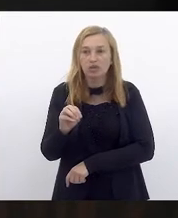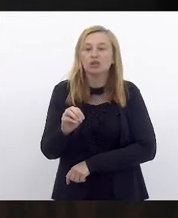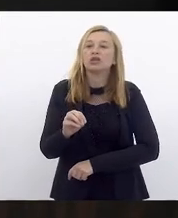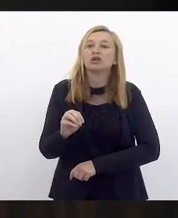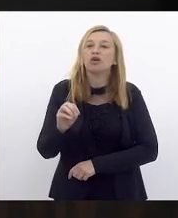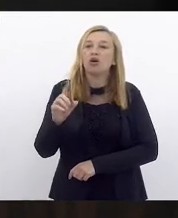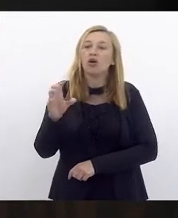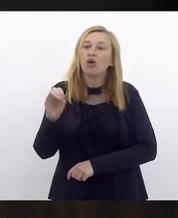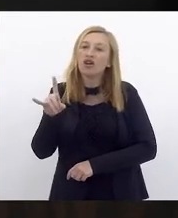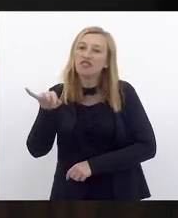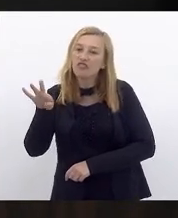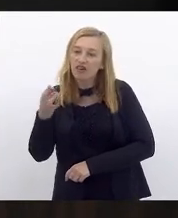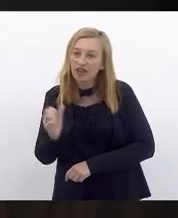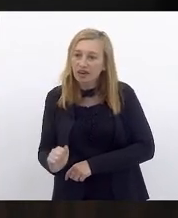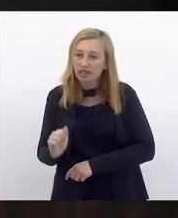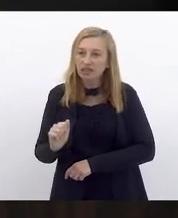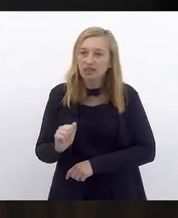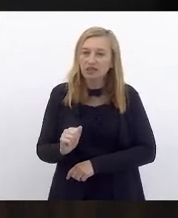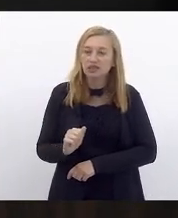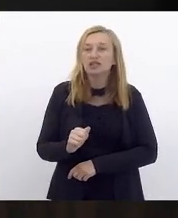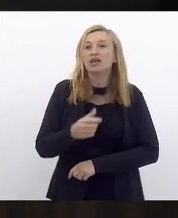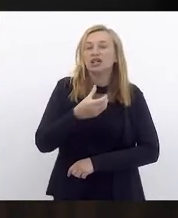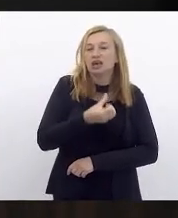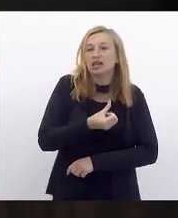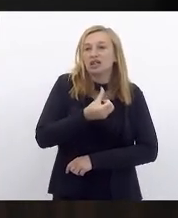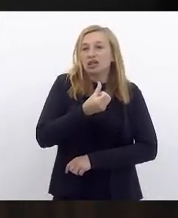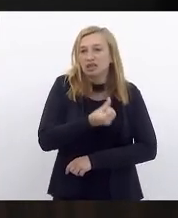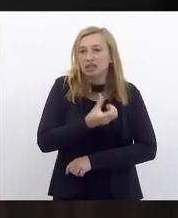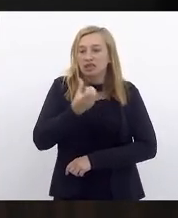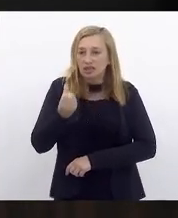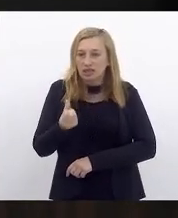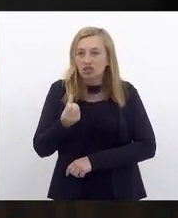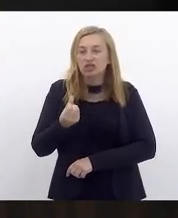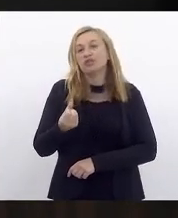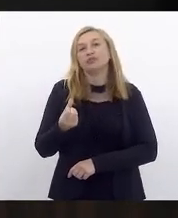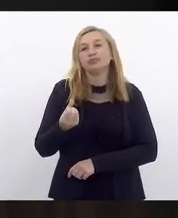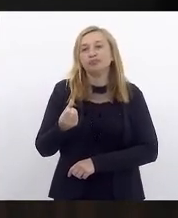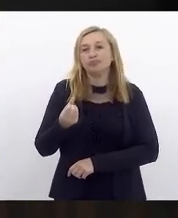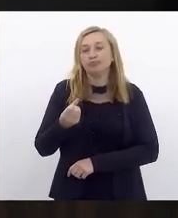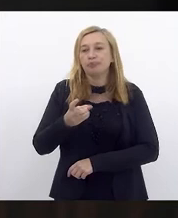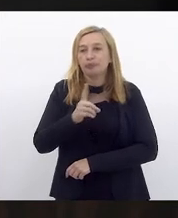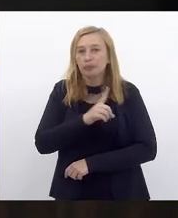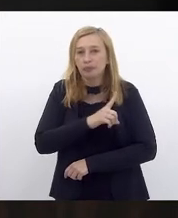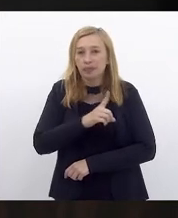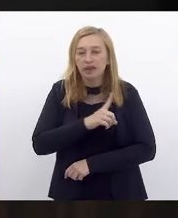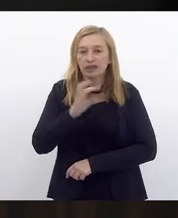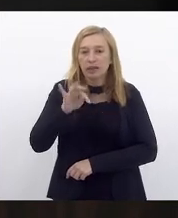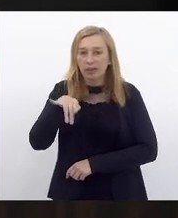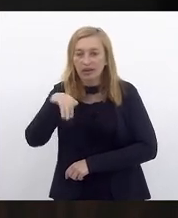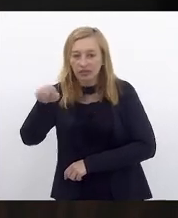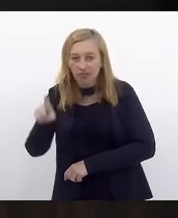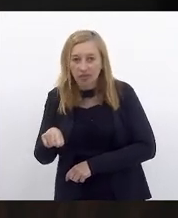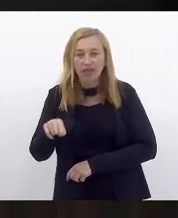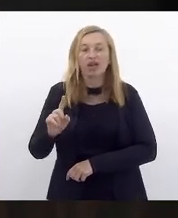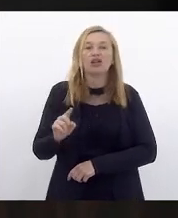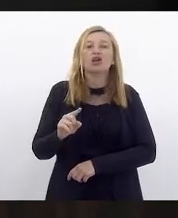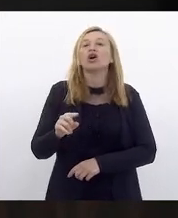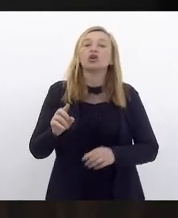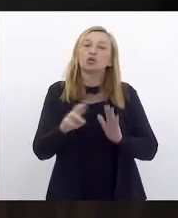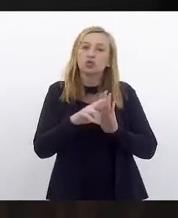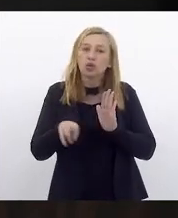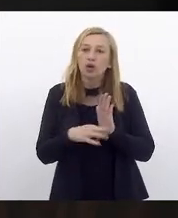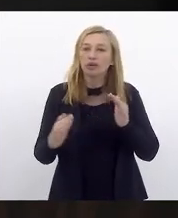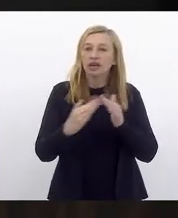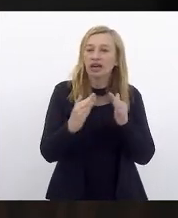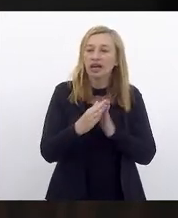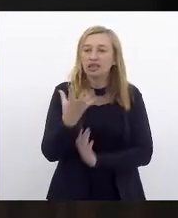lotado na 76ª DP Pia Betá Magé. Aparecer da comissão de normas internas é favorável.